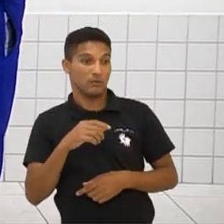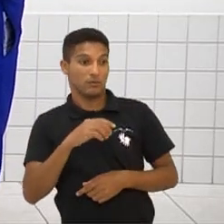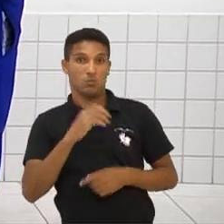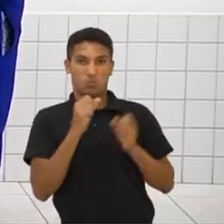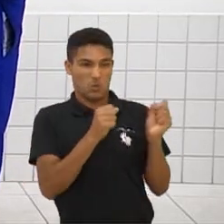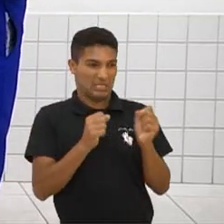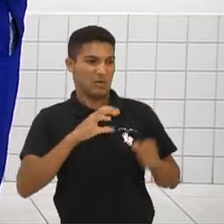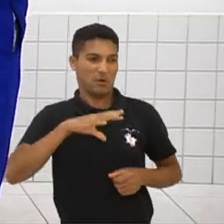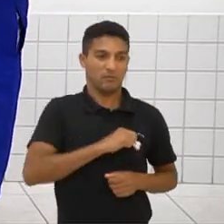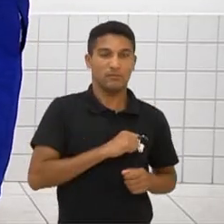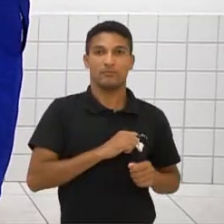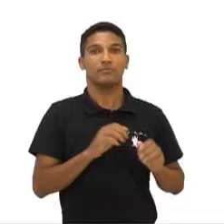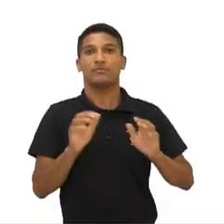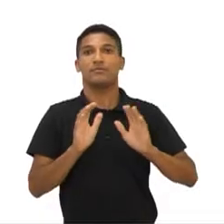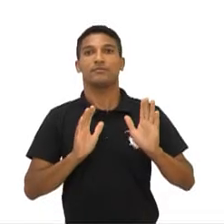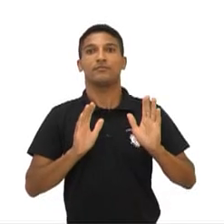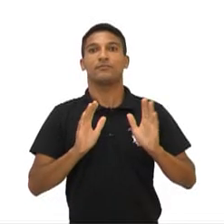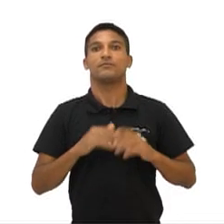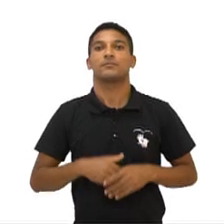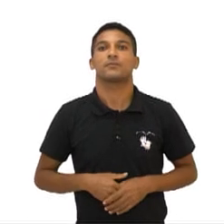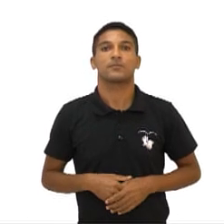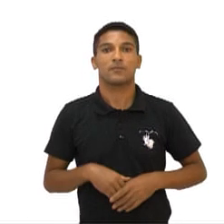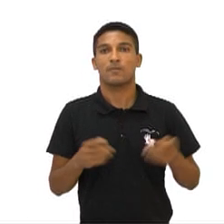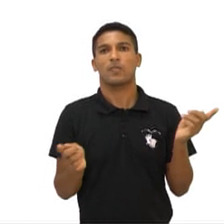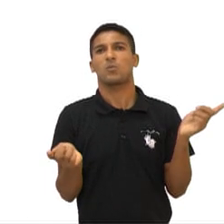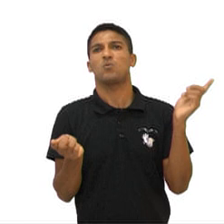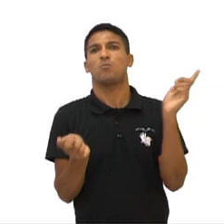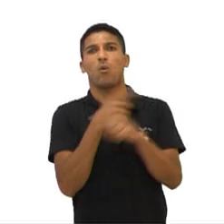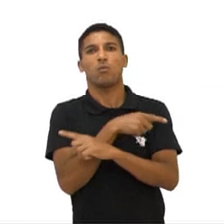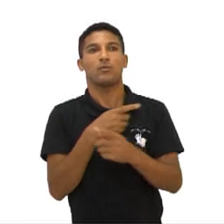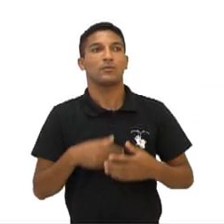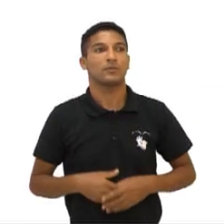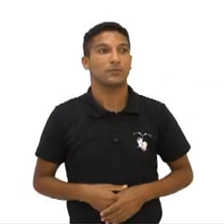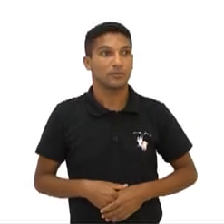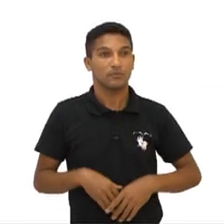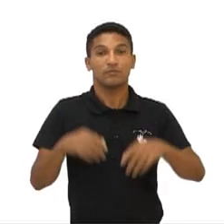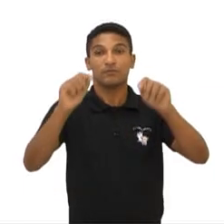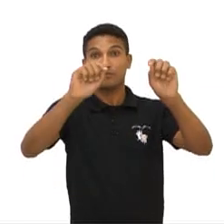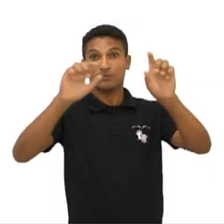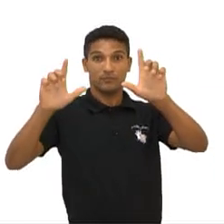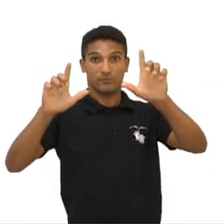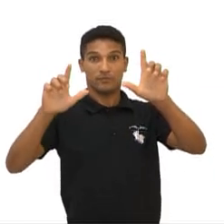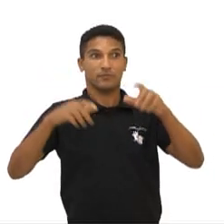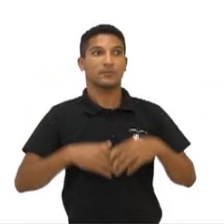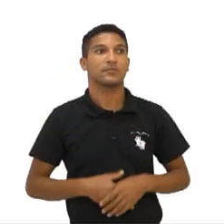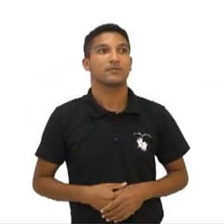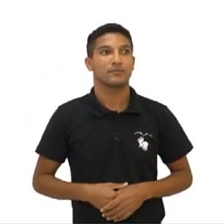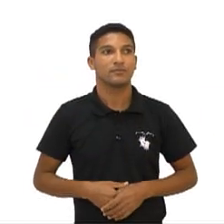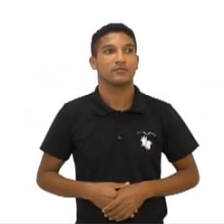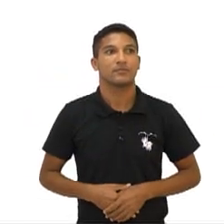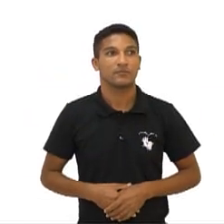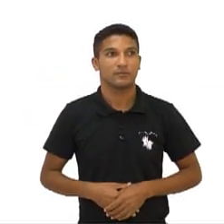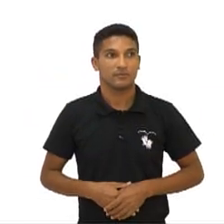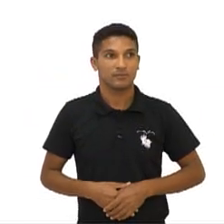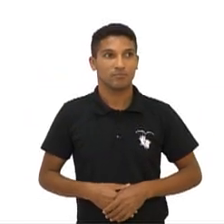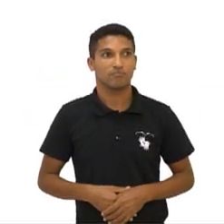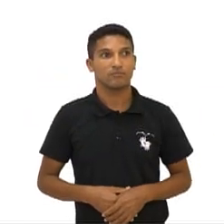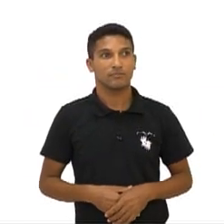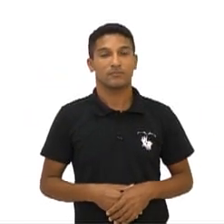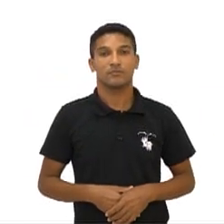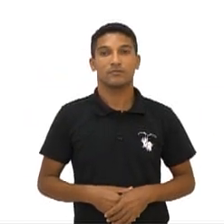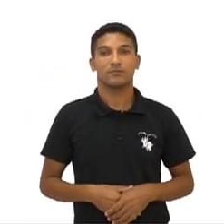language in use, nós temos aqui nessa tirinha, esse pronome, o pronome that, né, que ele é um pronome relativo, não é isso, Tietchan? Sim, sim.